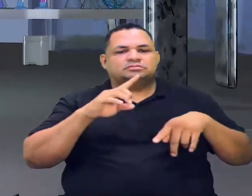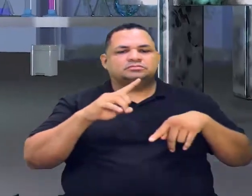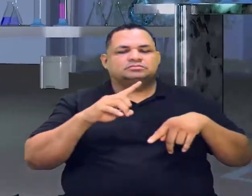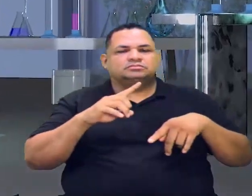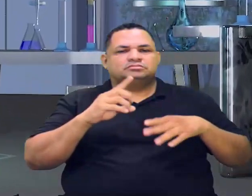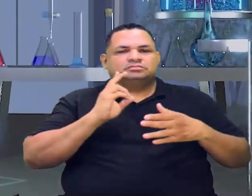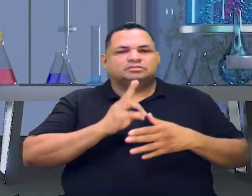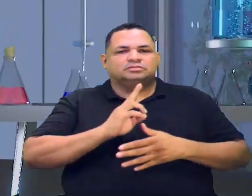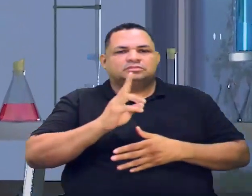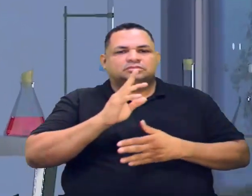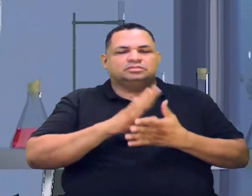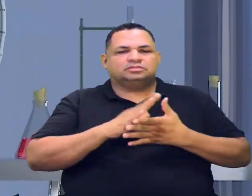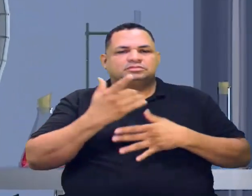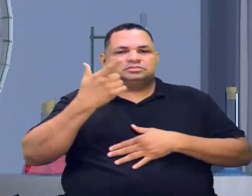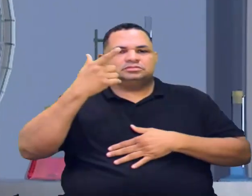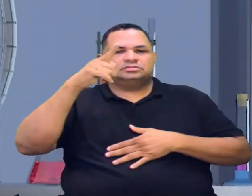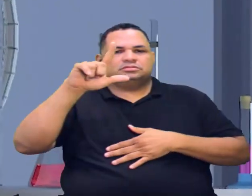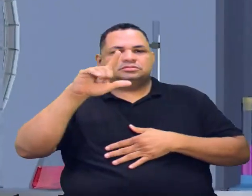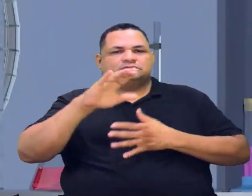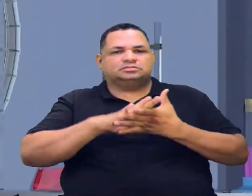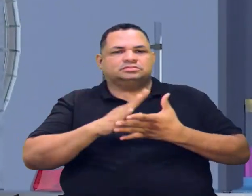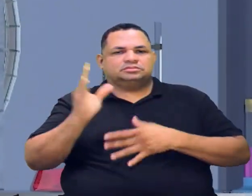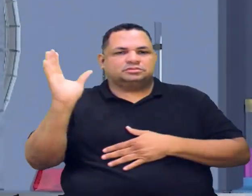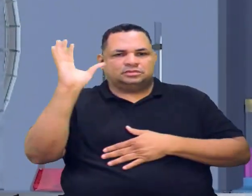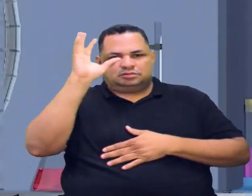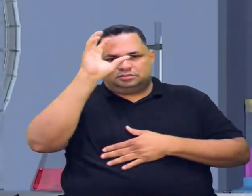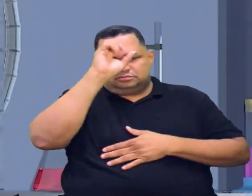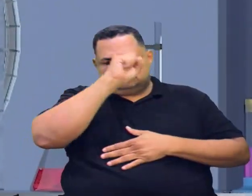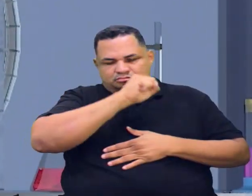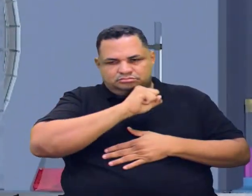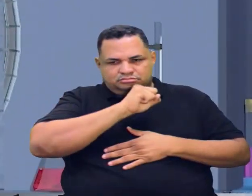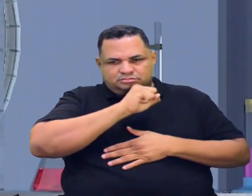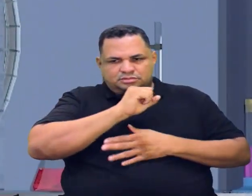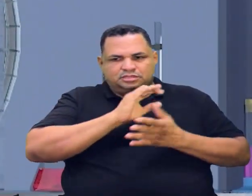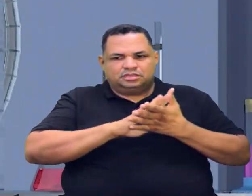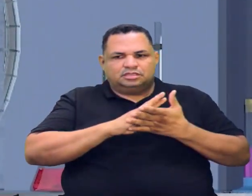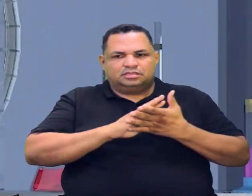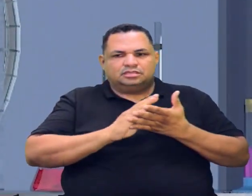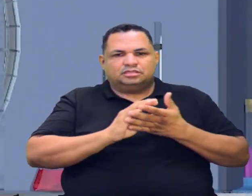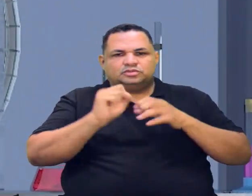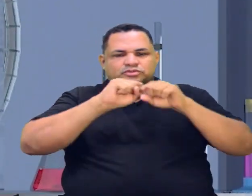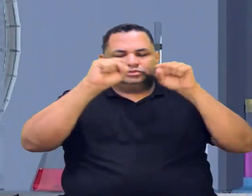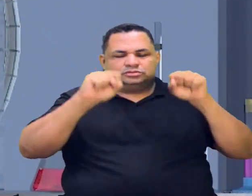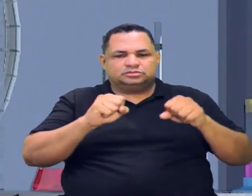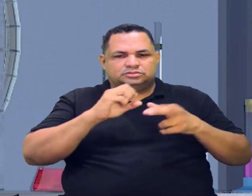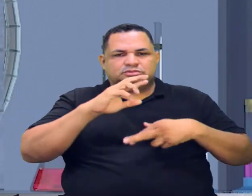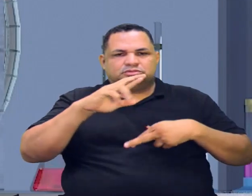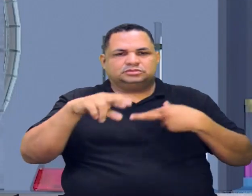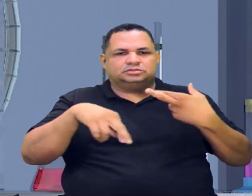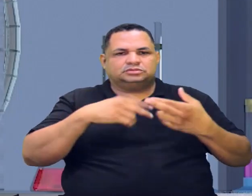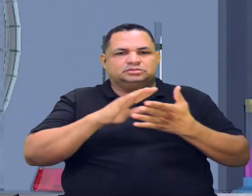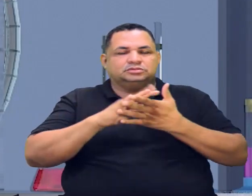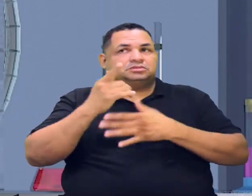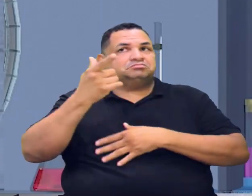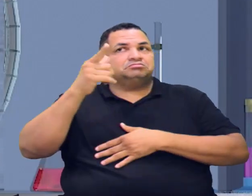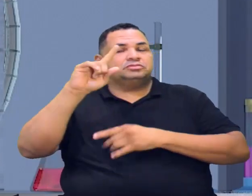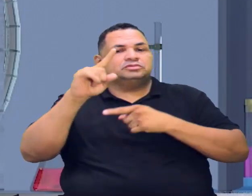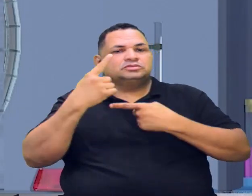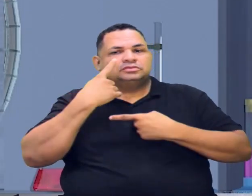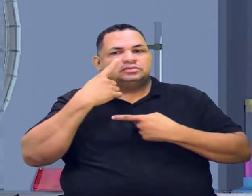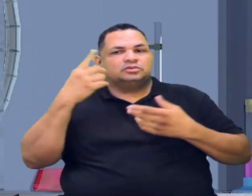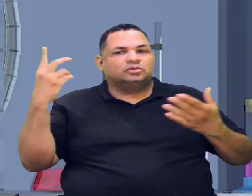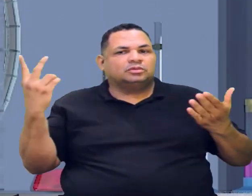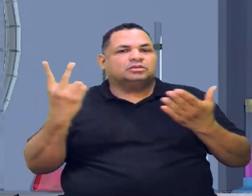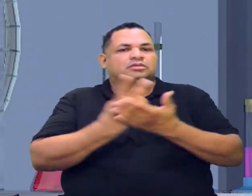consegue assimilar logo os primeiros mecanismos de reação, fica mais fácil para você depois, nos outros, observar como é que